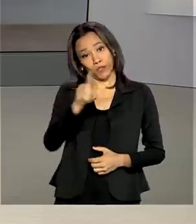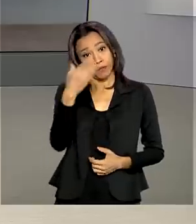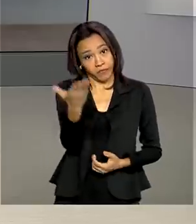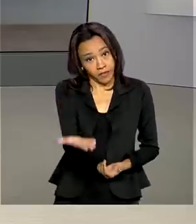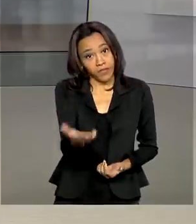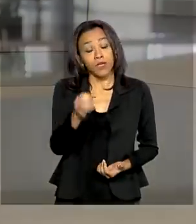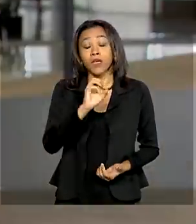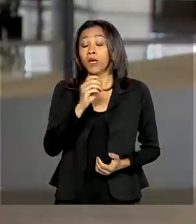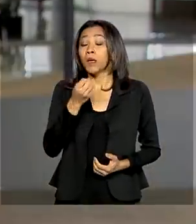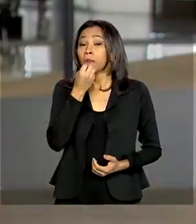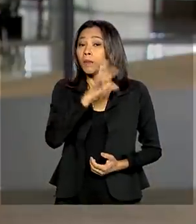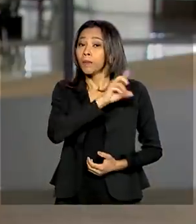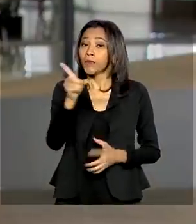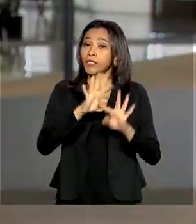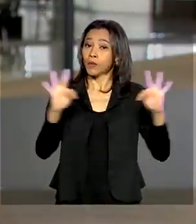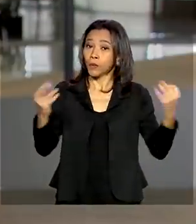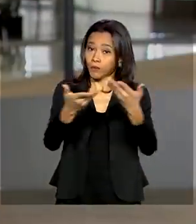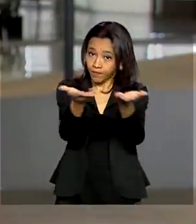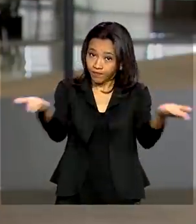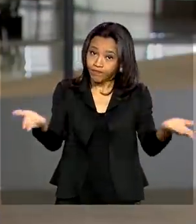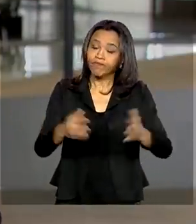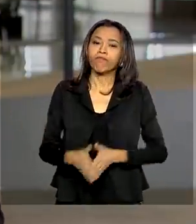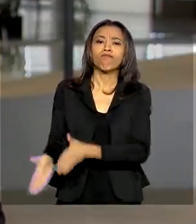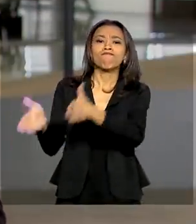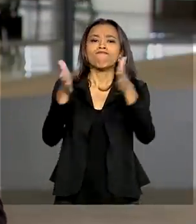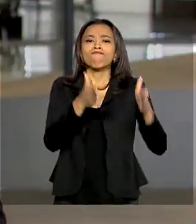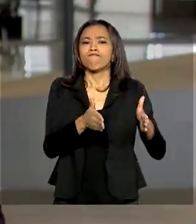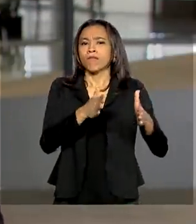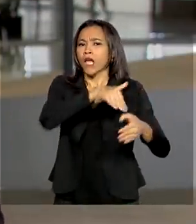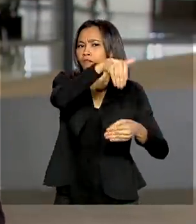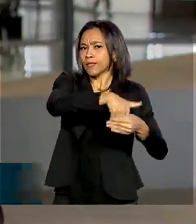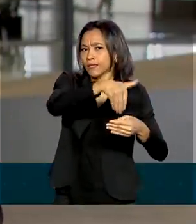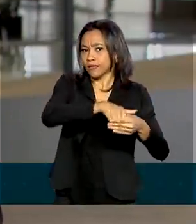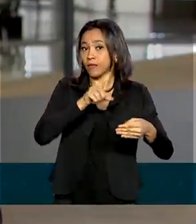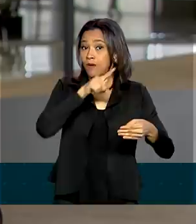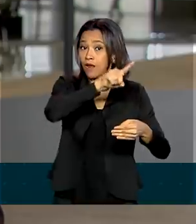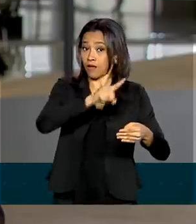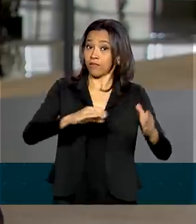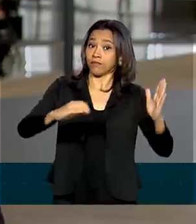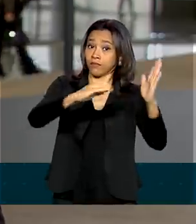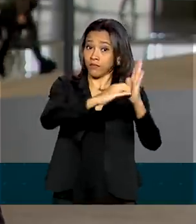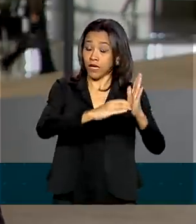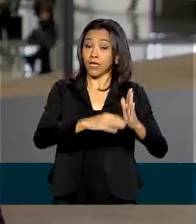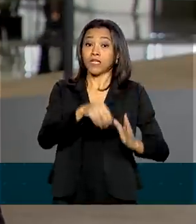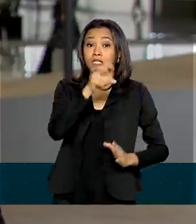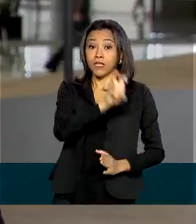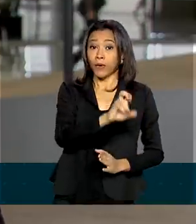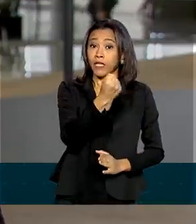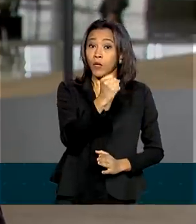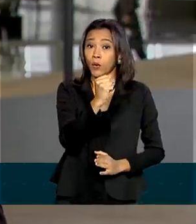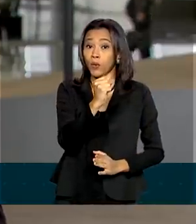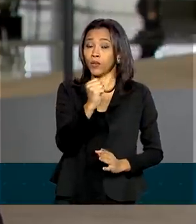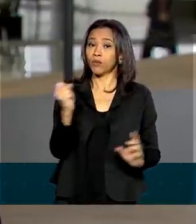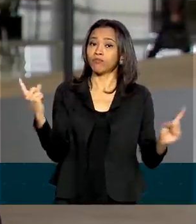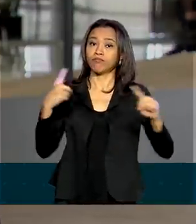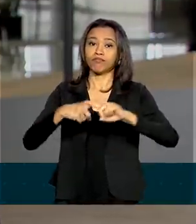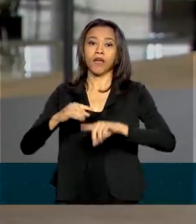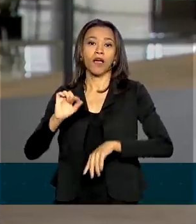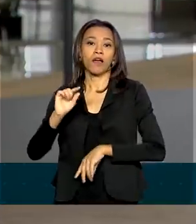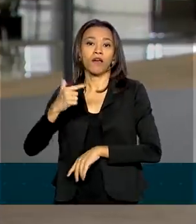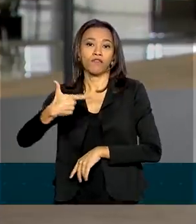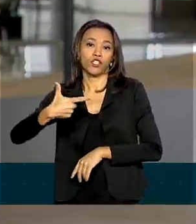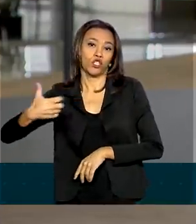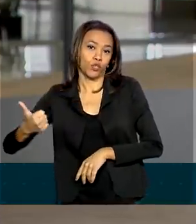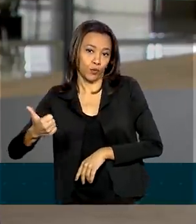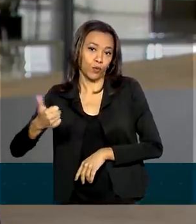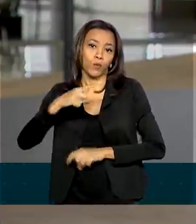você, bom dia a todos. Olha, o placar no plenário do Senado foi de 58 votos a 21 pela aprovação da PEC